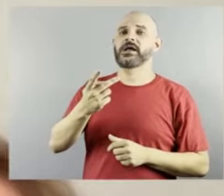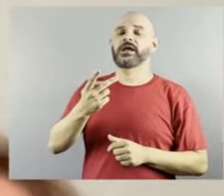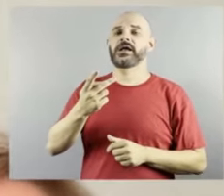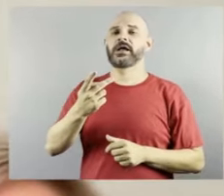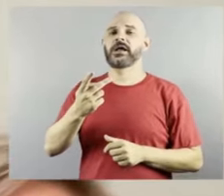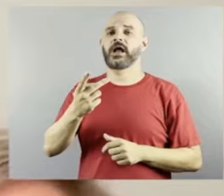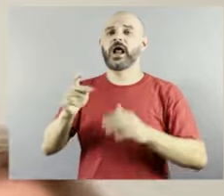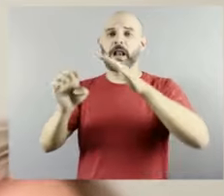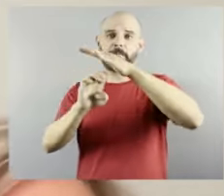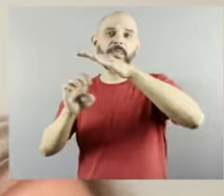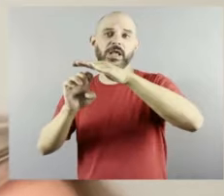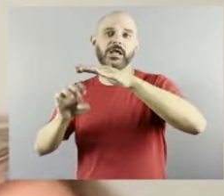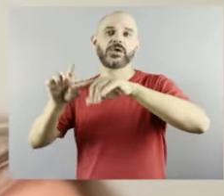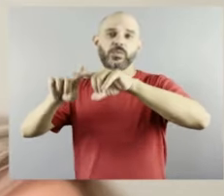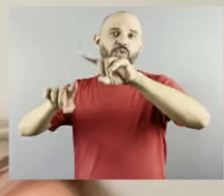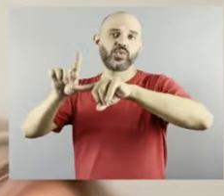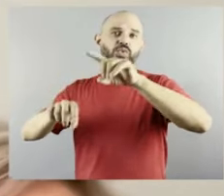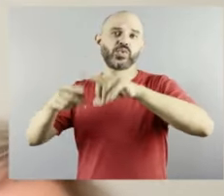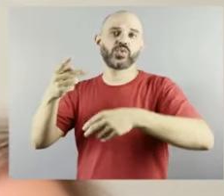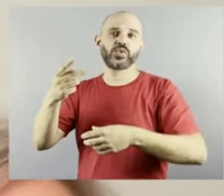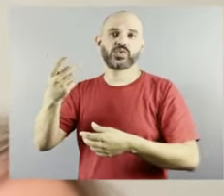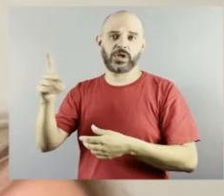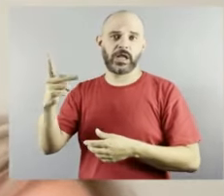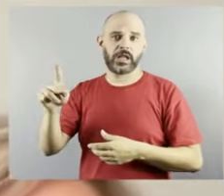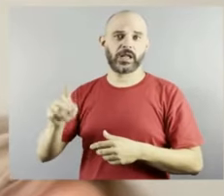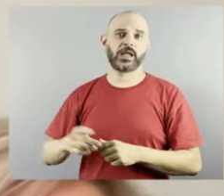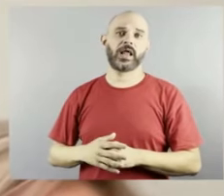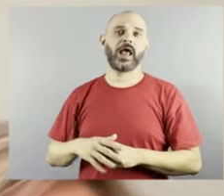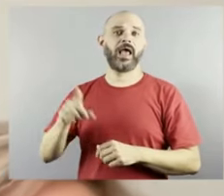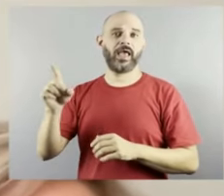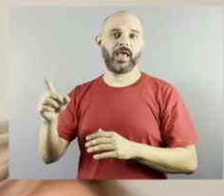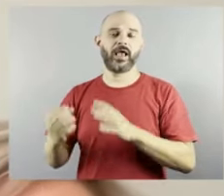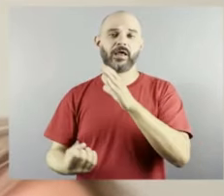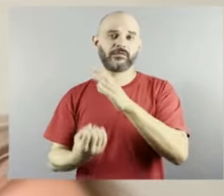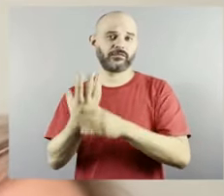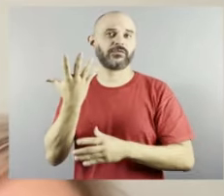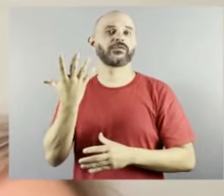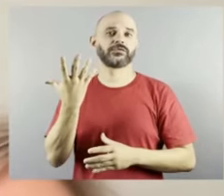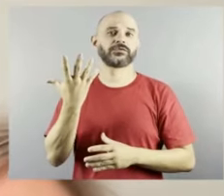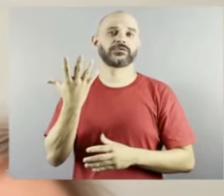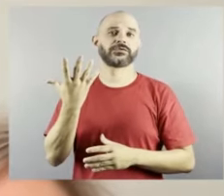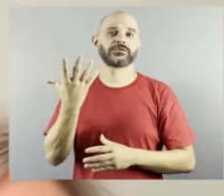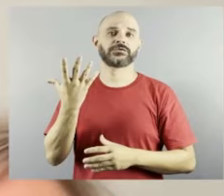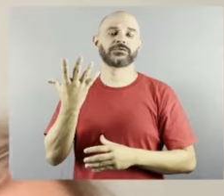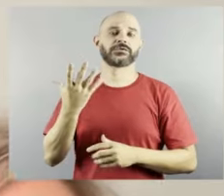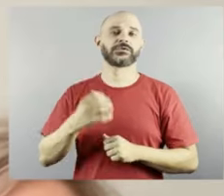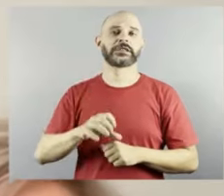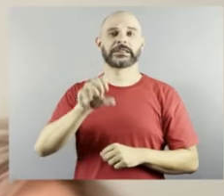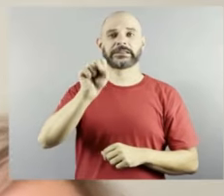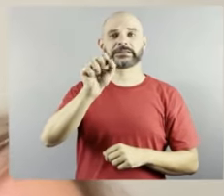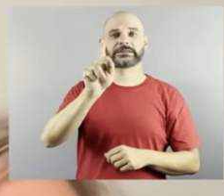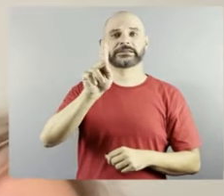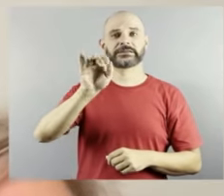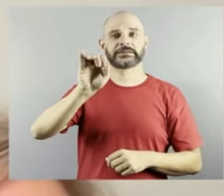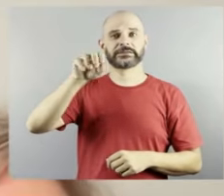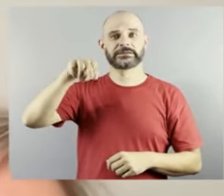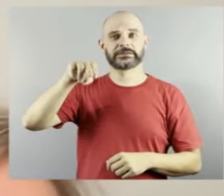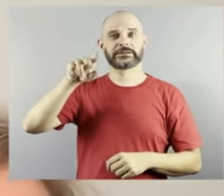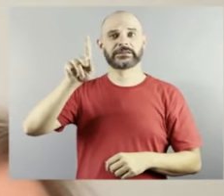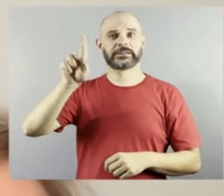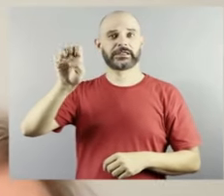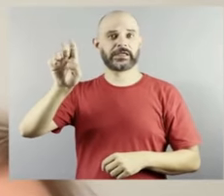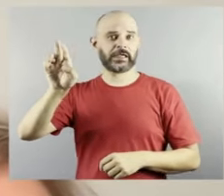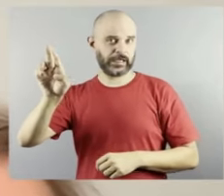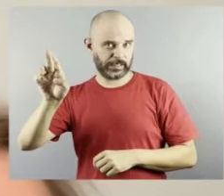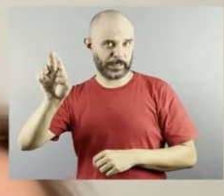Então, ela era embaixadora da Mantecorp, é uma empresa que acredita nela. Então, isso é muito importante, de